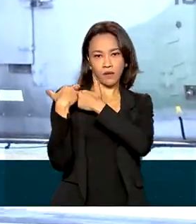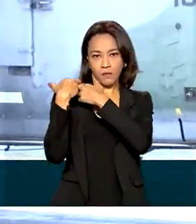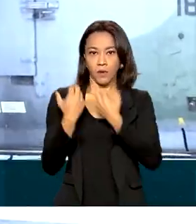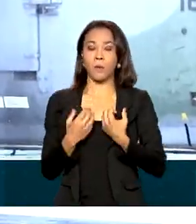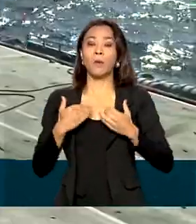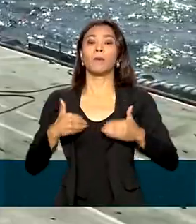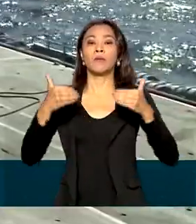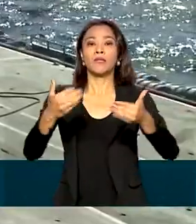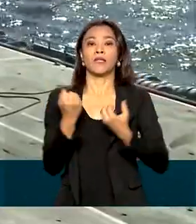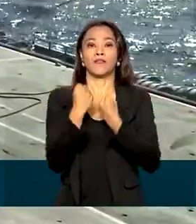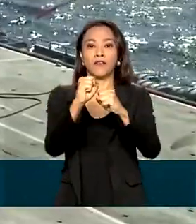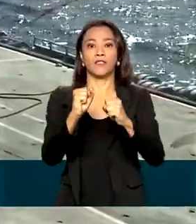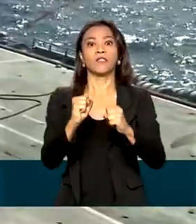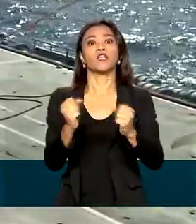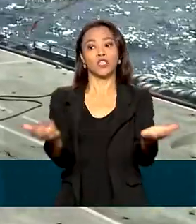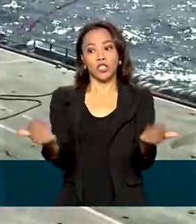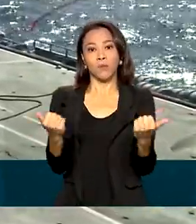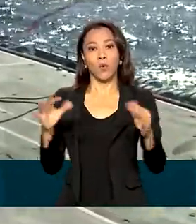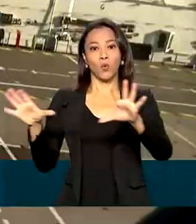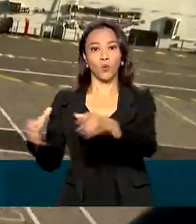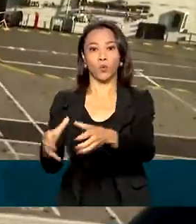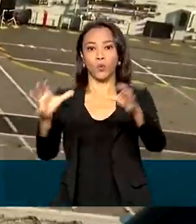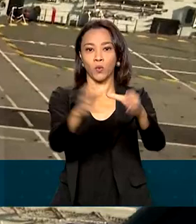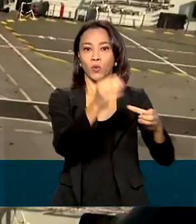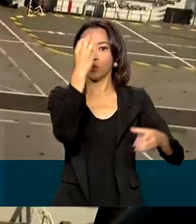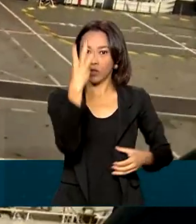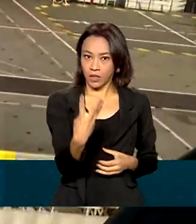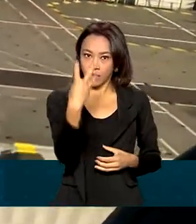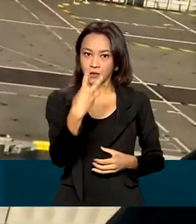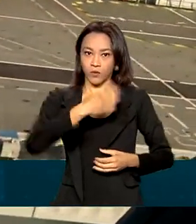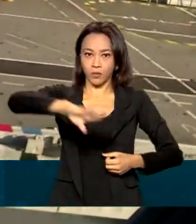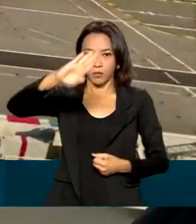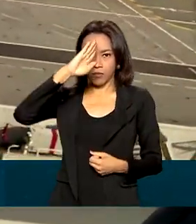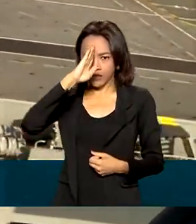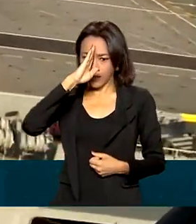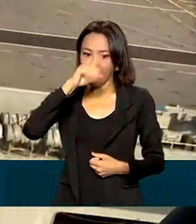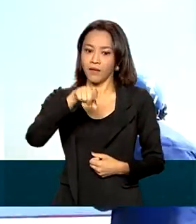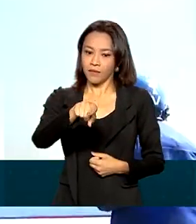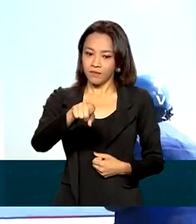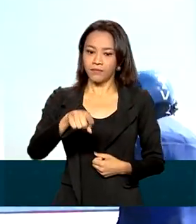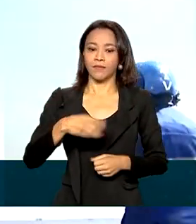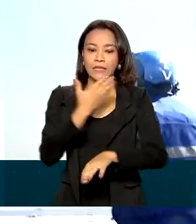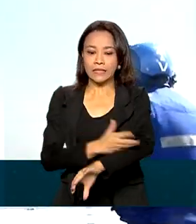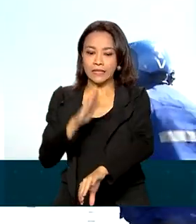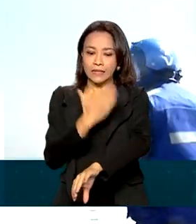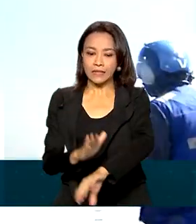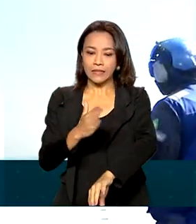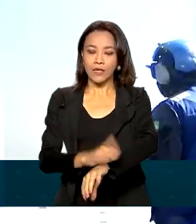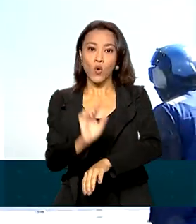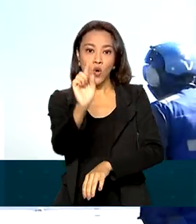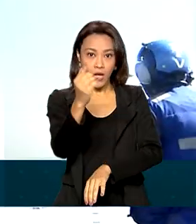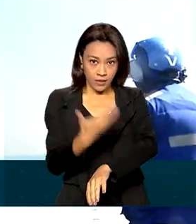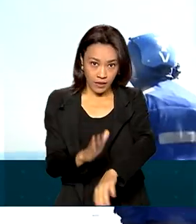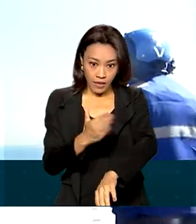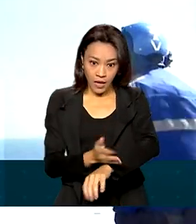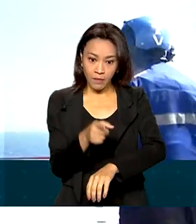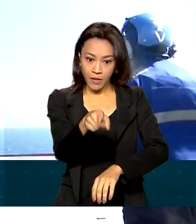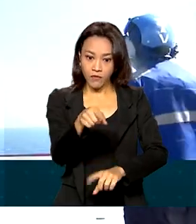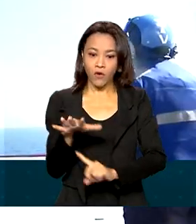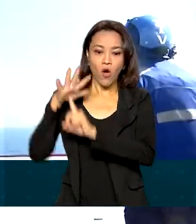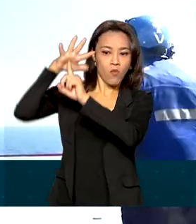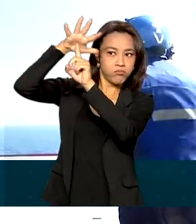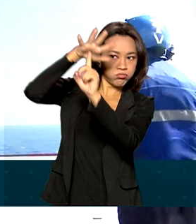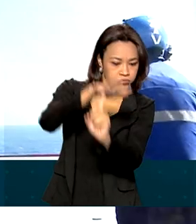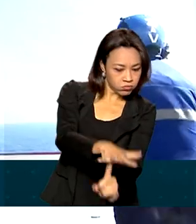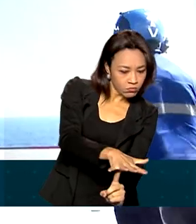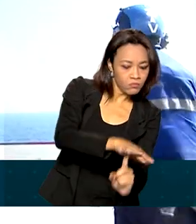envolveu as três Forças Armadas com a embarcação em movimento. Um dos treinamentos foi o de pouso e